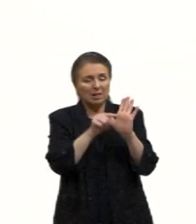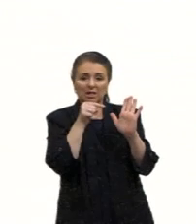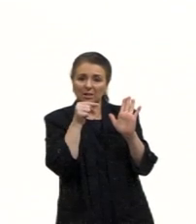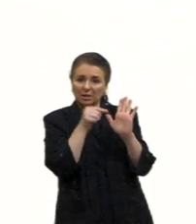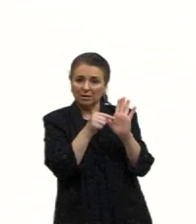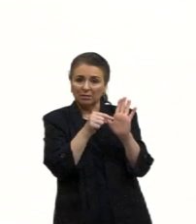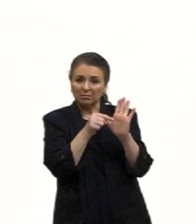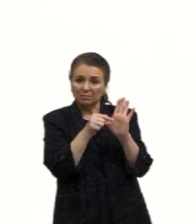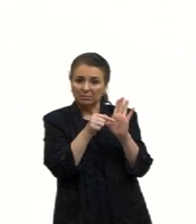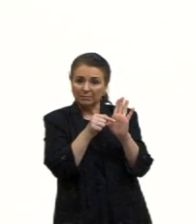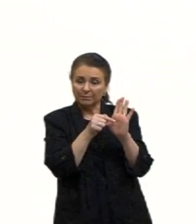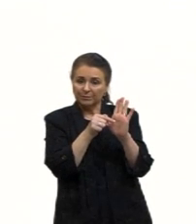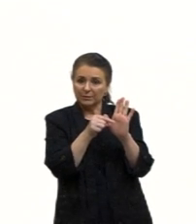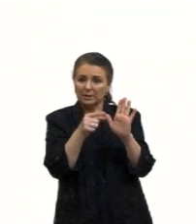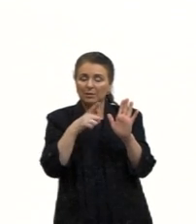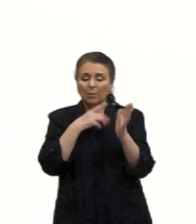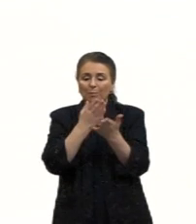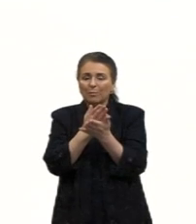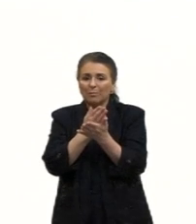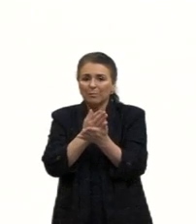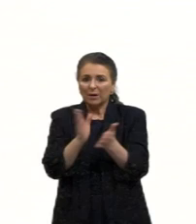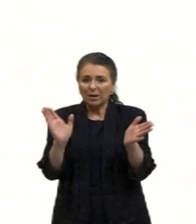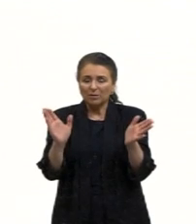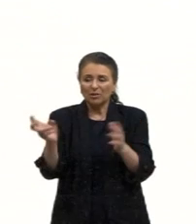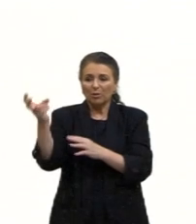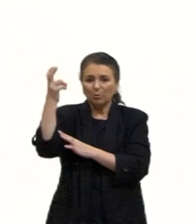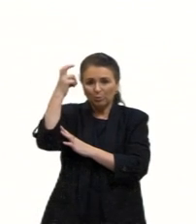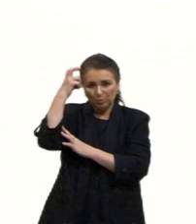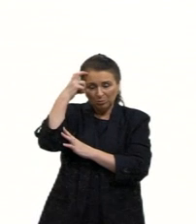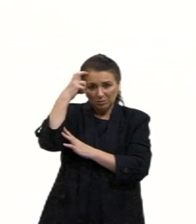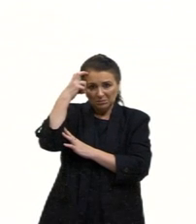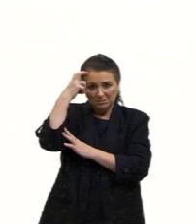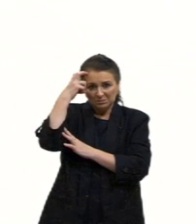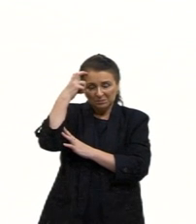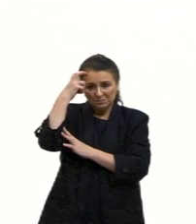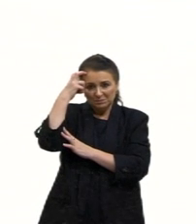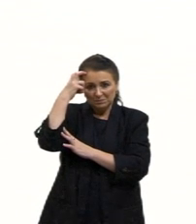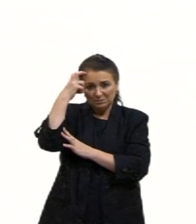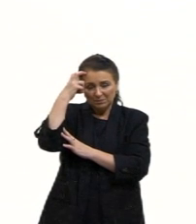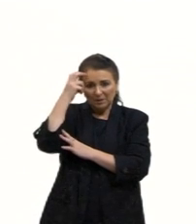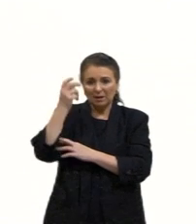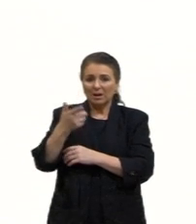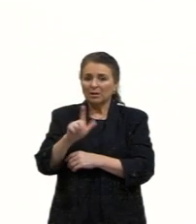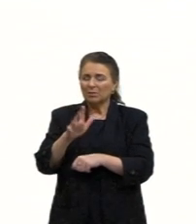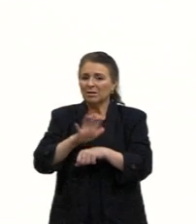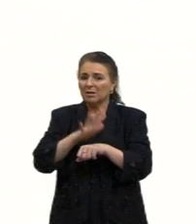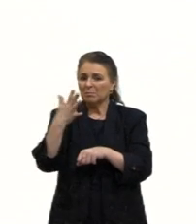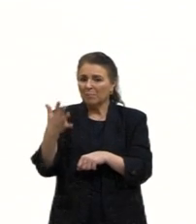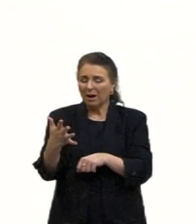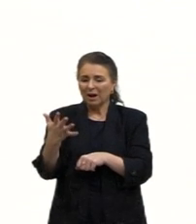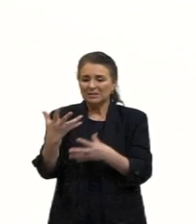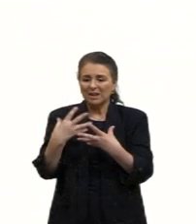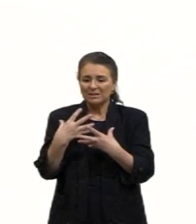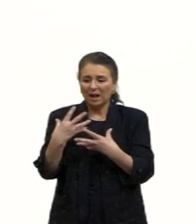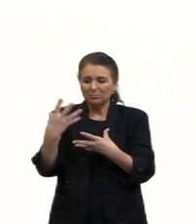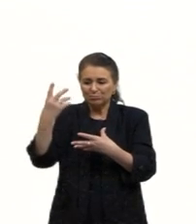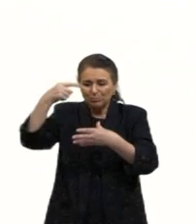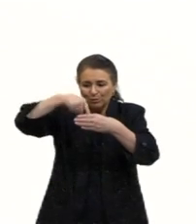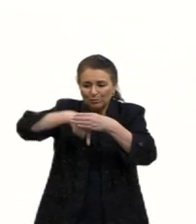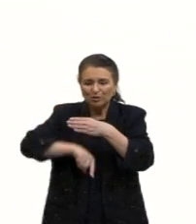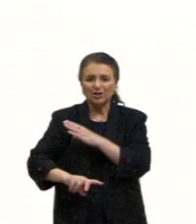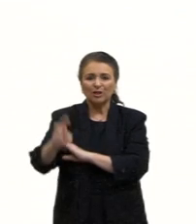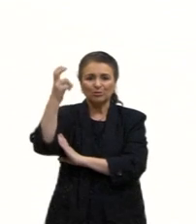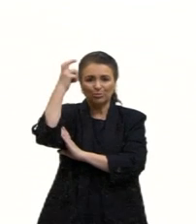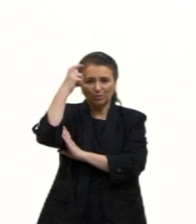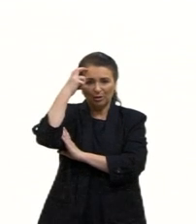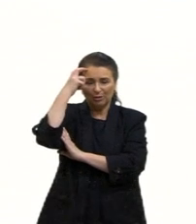Então, você perde essa sua cultura, perde, você não vai ter mais essa raiz cultural, e você fica numa